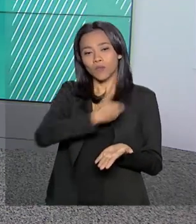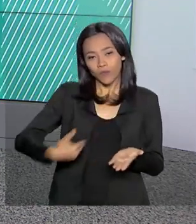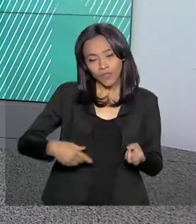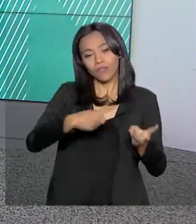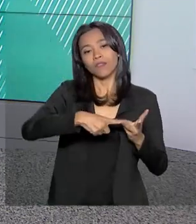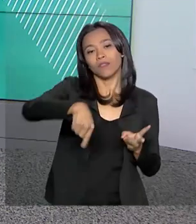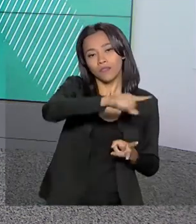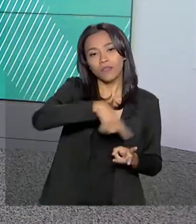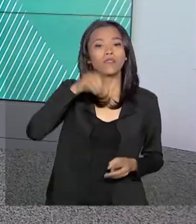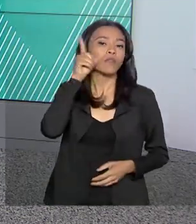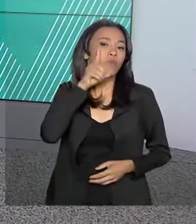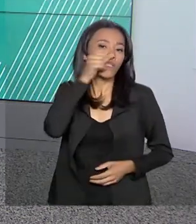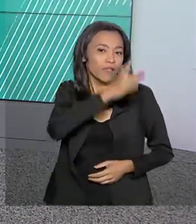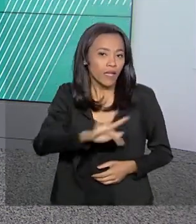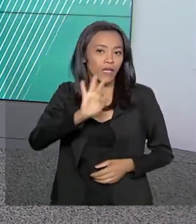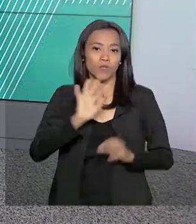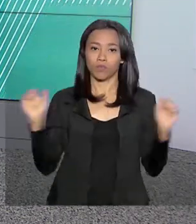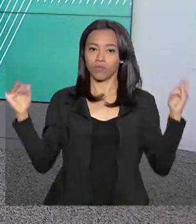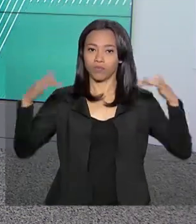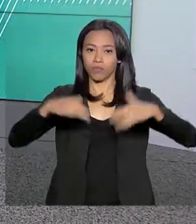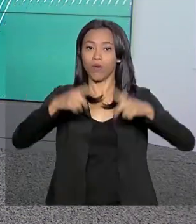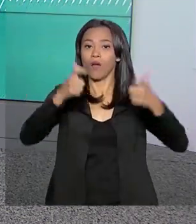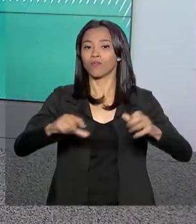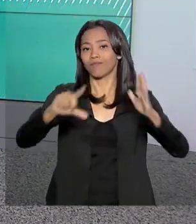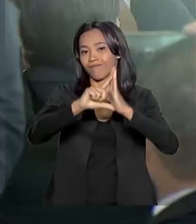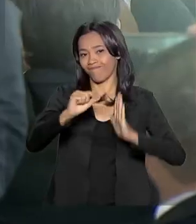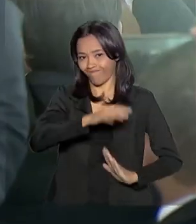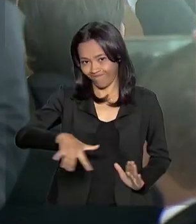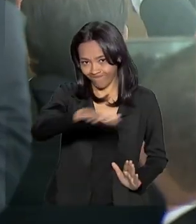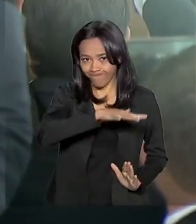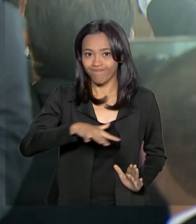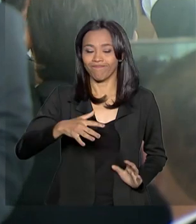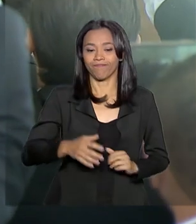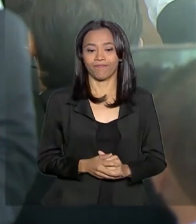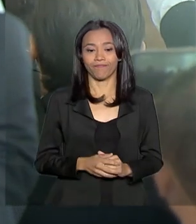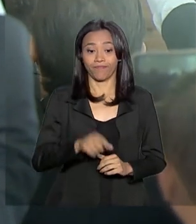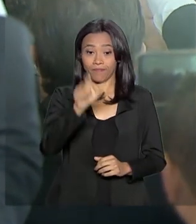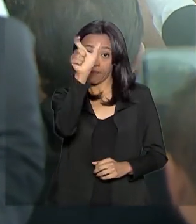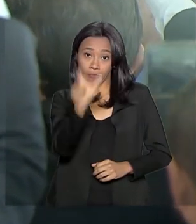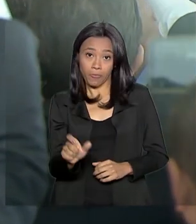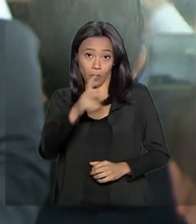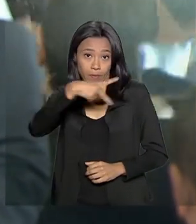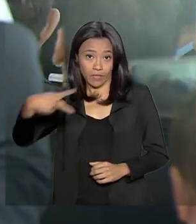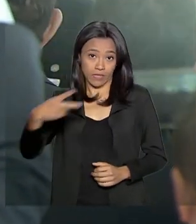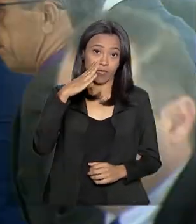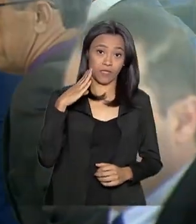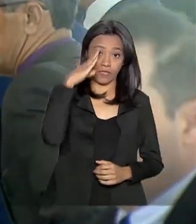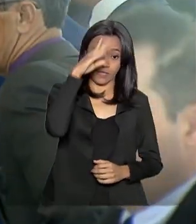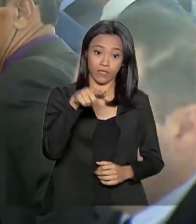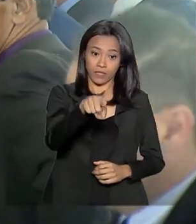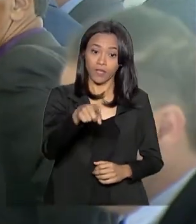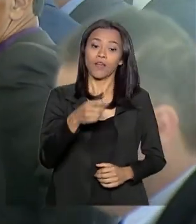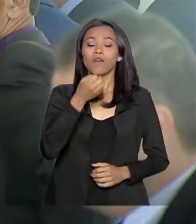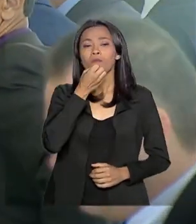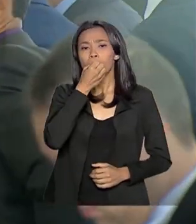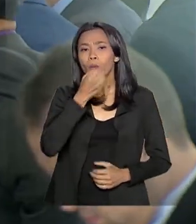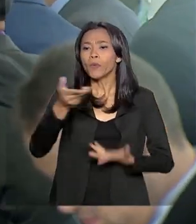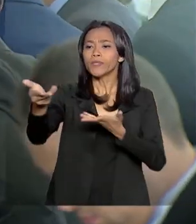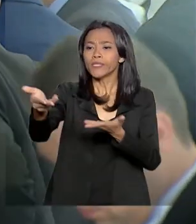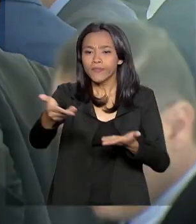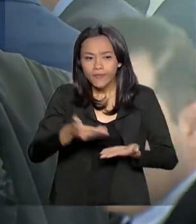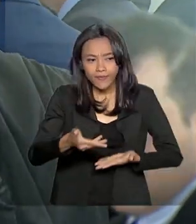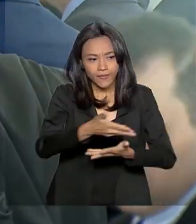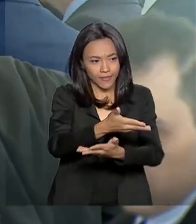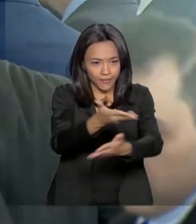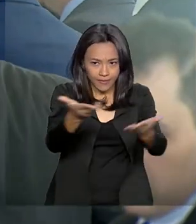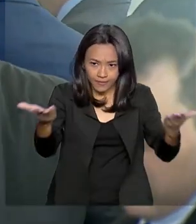federais. O encontro foi no Palácio do Planalto. O presidente Jair Bolsonaro foi dar as boas-vindas